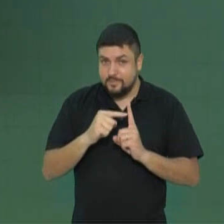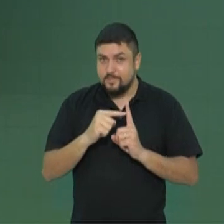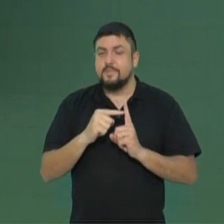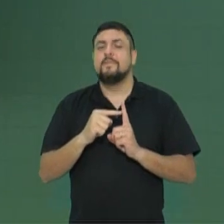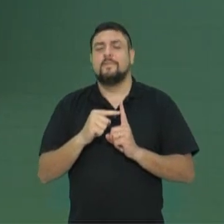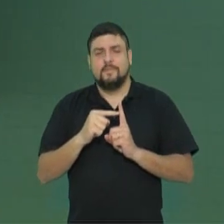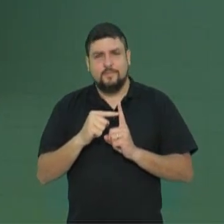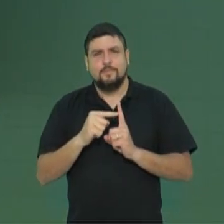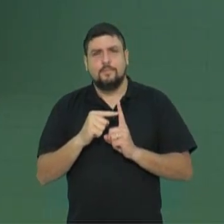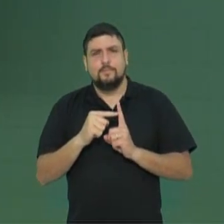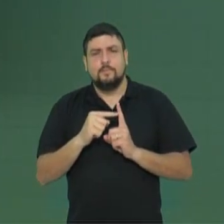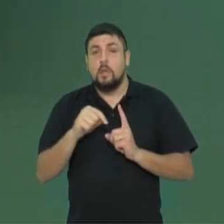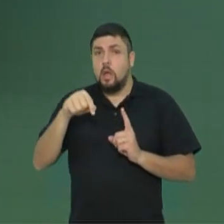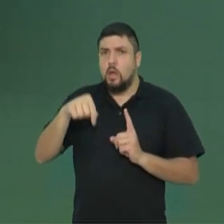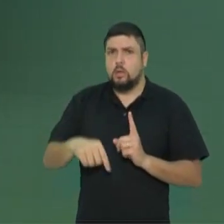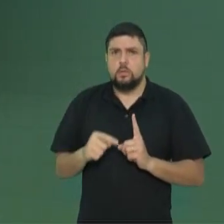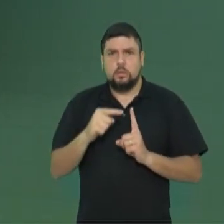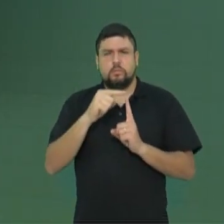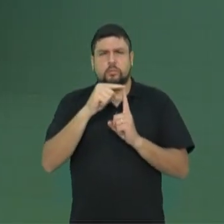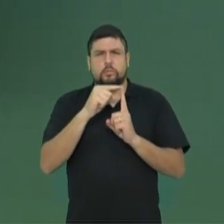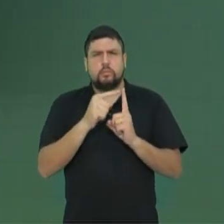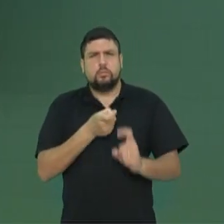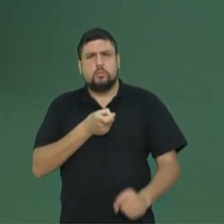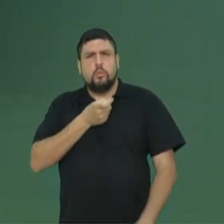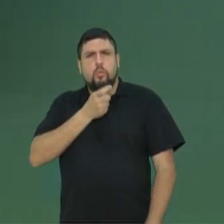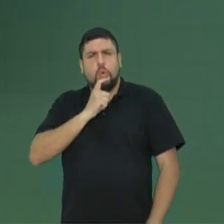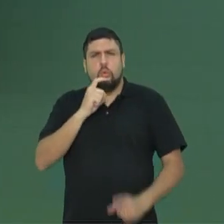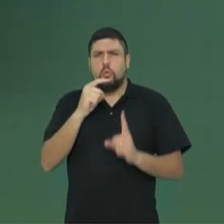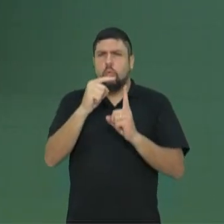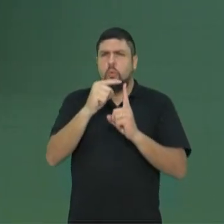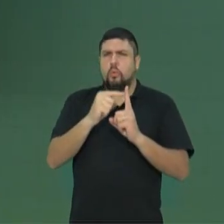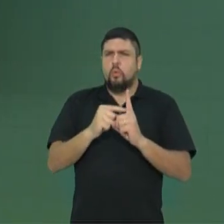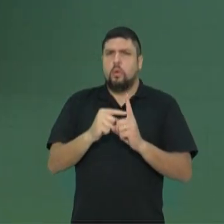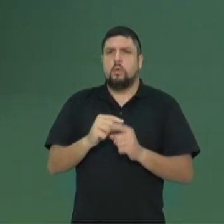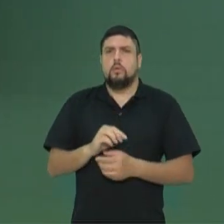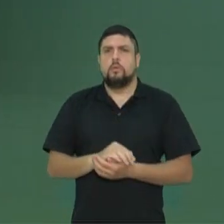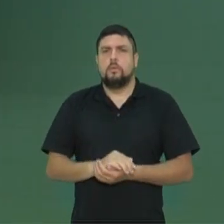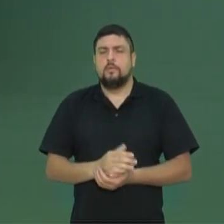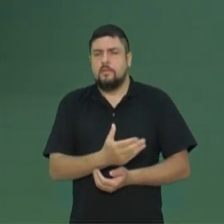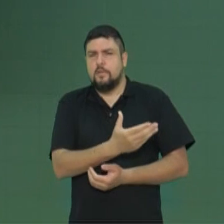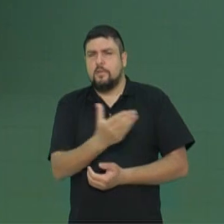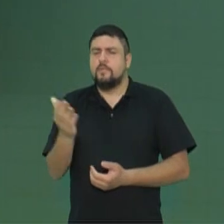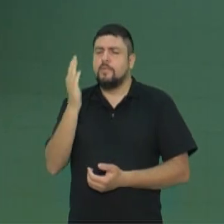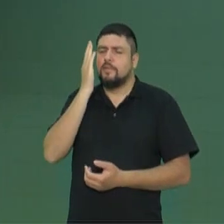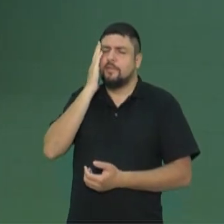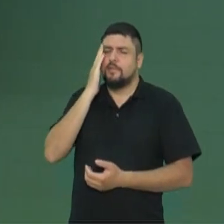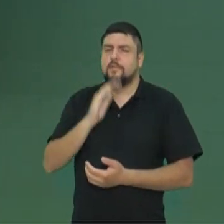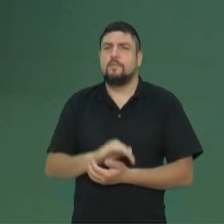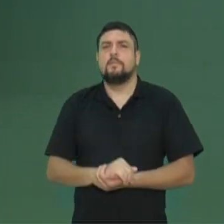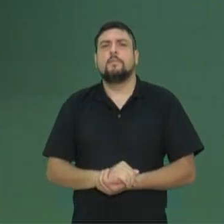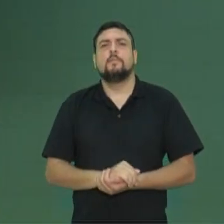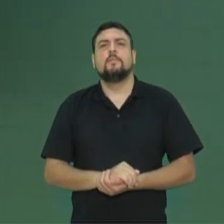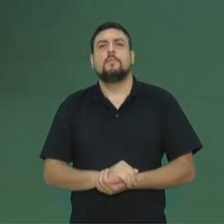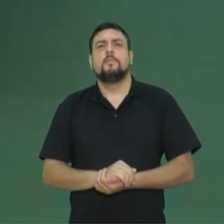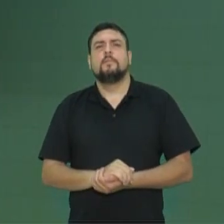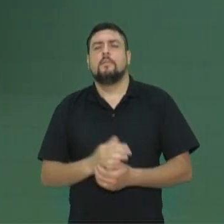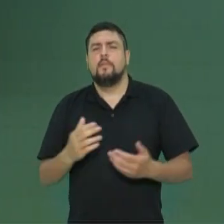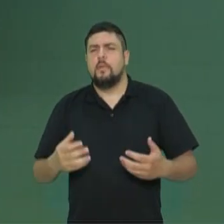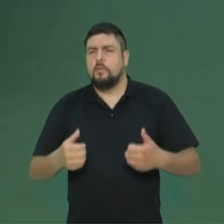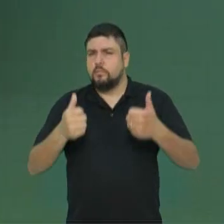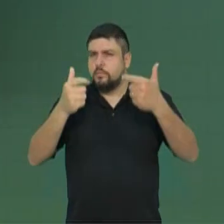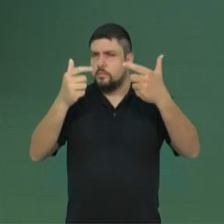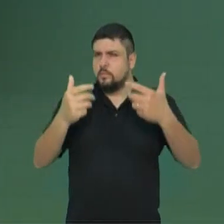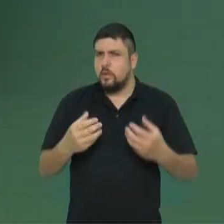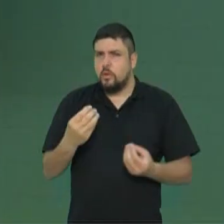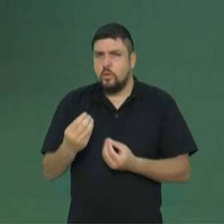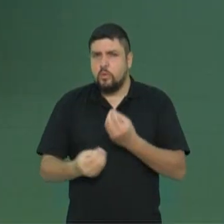Aqui são regiões que o inverno tem temperaturas baixíssimas. O pessoal que é dos campos gerais aí sabe bem. Então vamos lá. Vamos detalhar esse funcionamento das